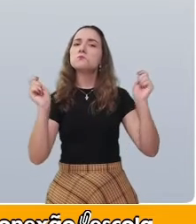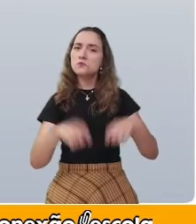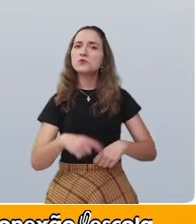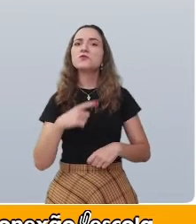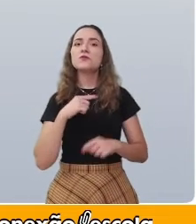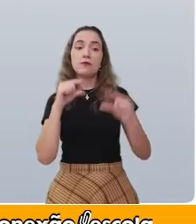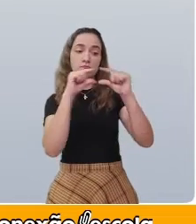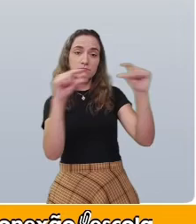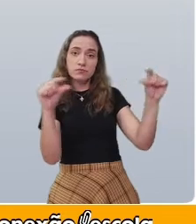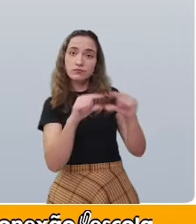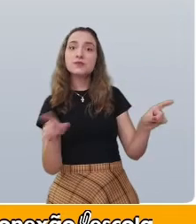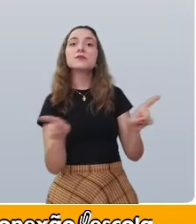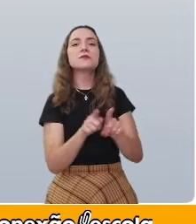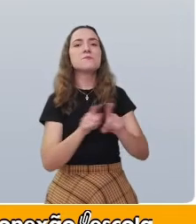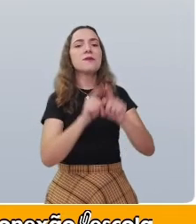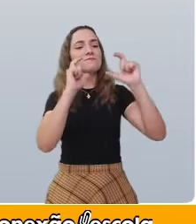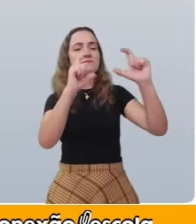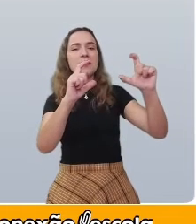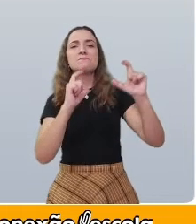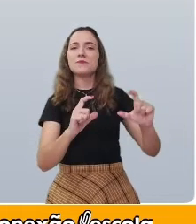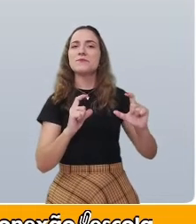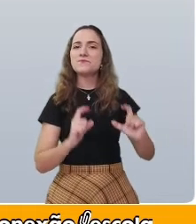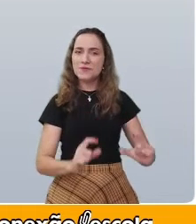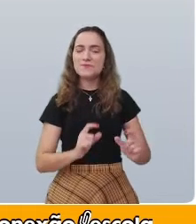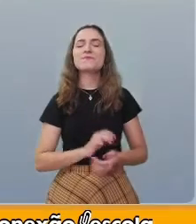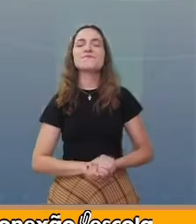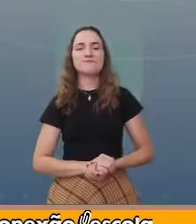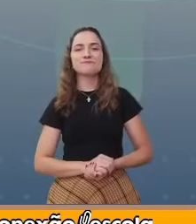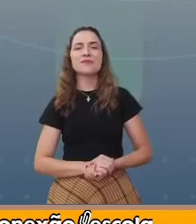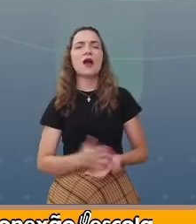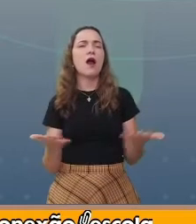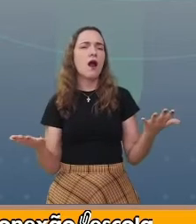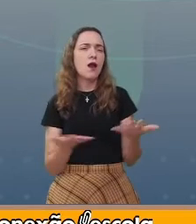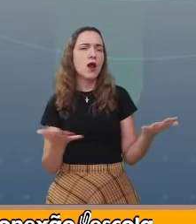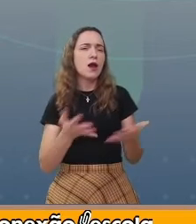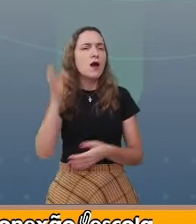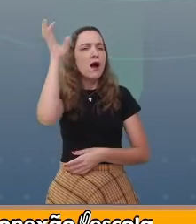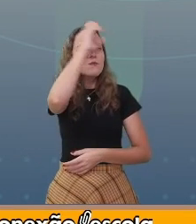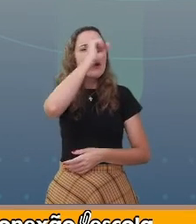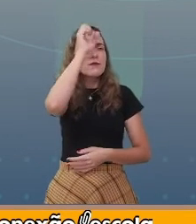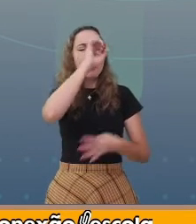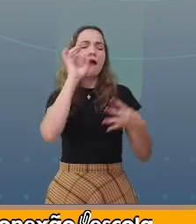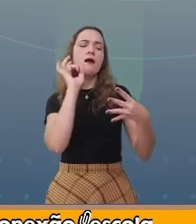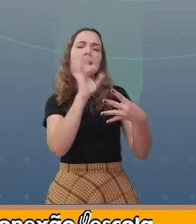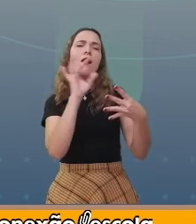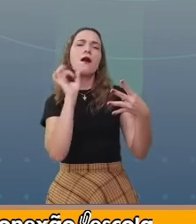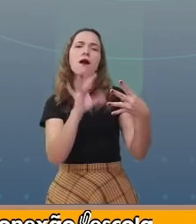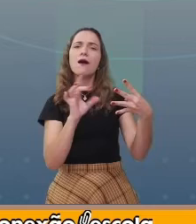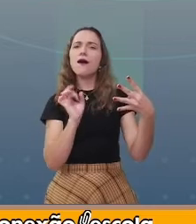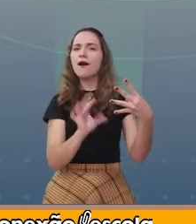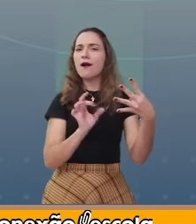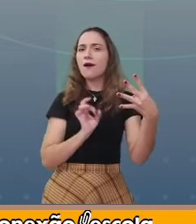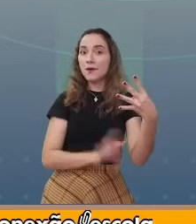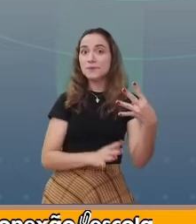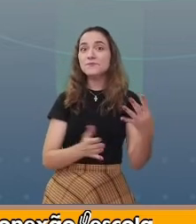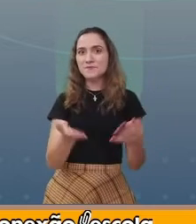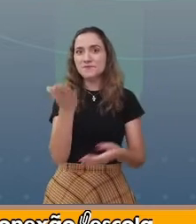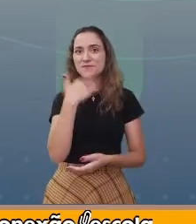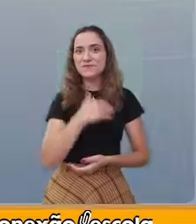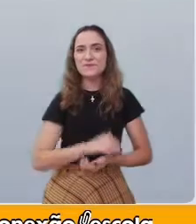versos e estrofes. Bom, nós iremos agora aprender sobre cada característica.